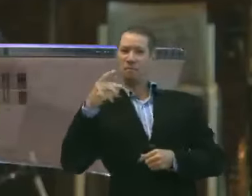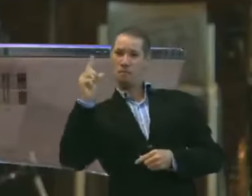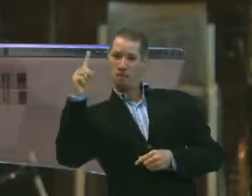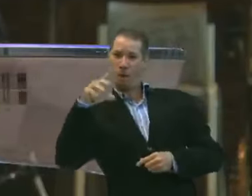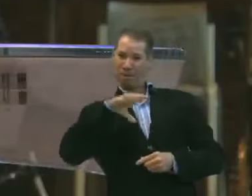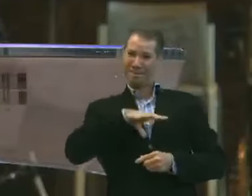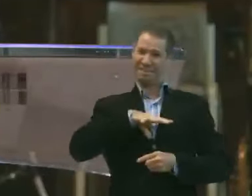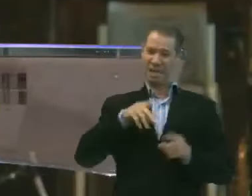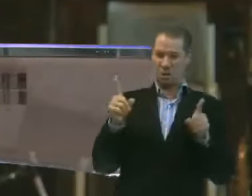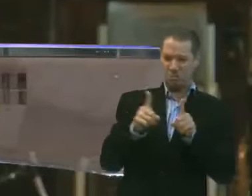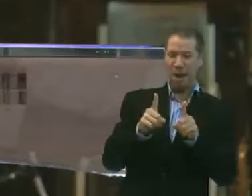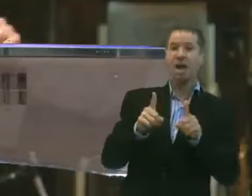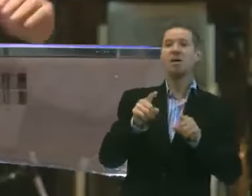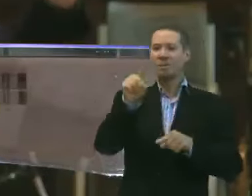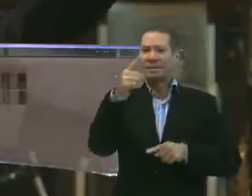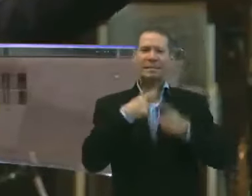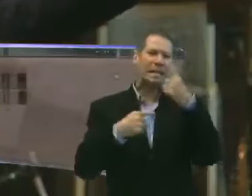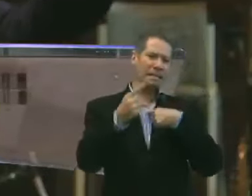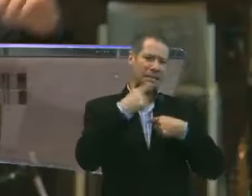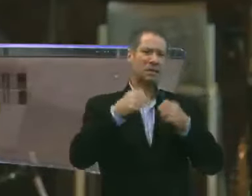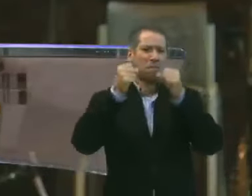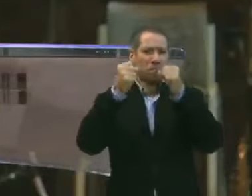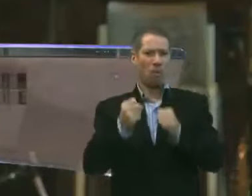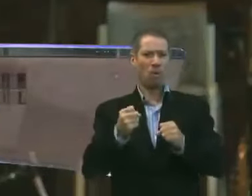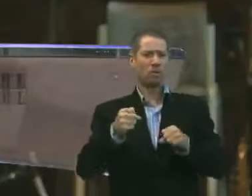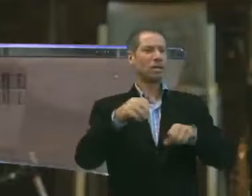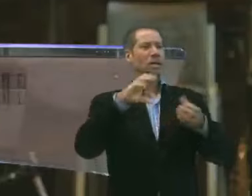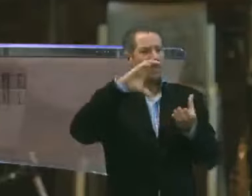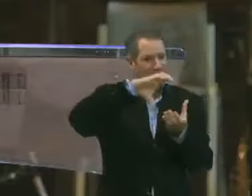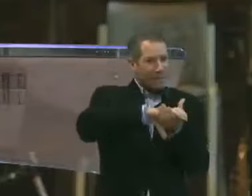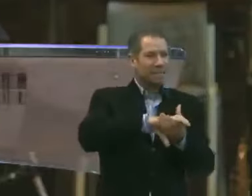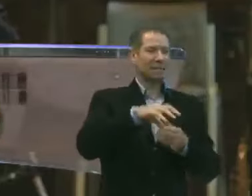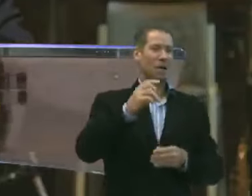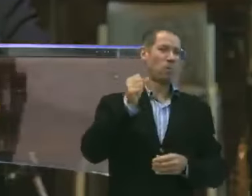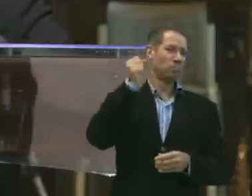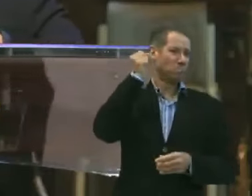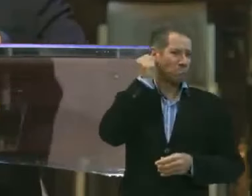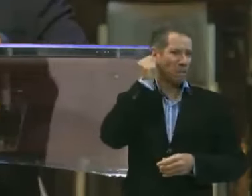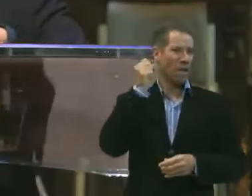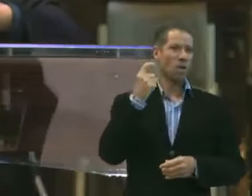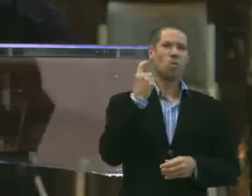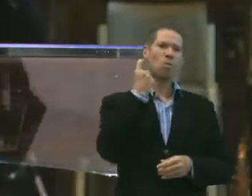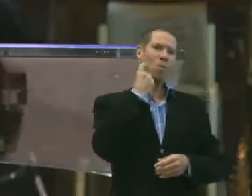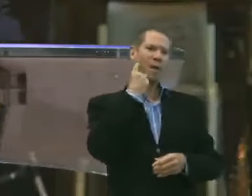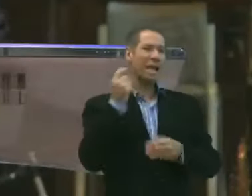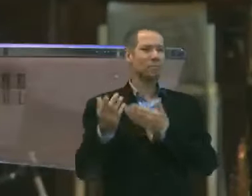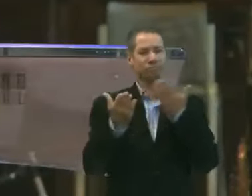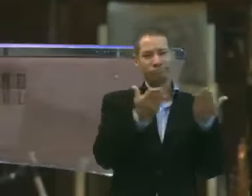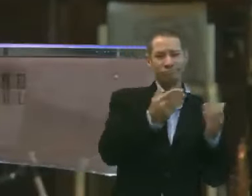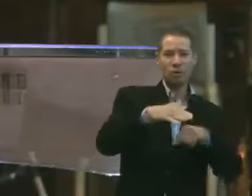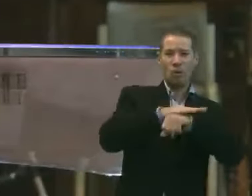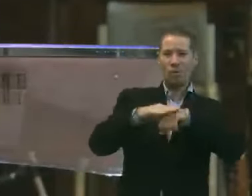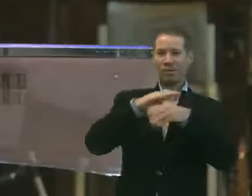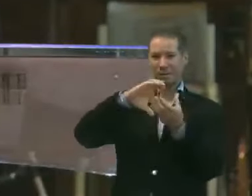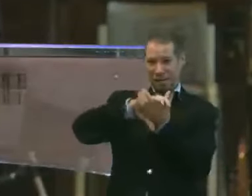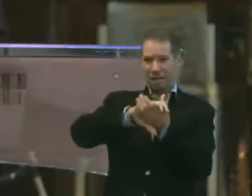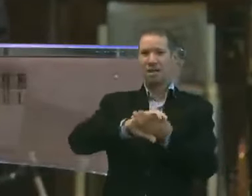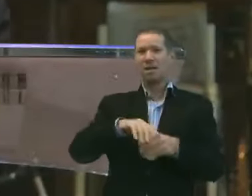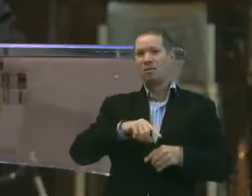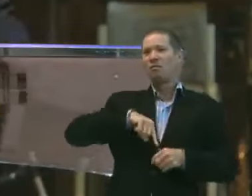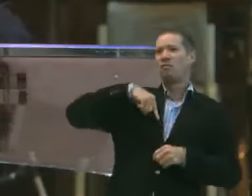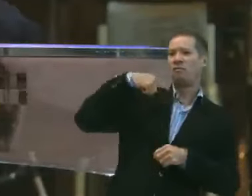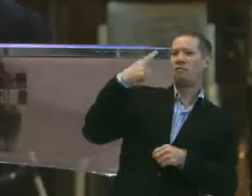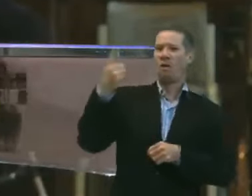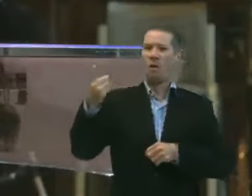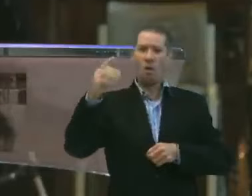deseja fazer isso, você pode falar ali com esse casal pastoral. Ou você pode me mandar, você que está aí fora da nossa